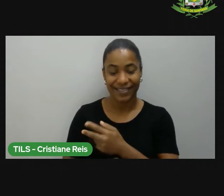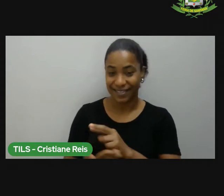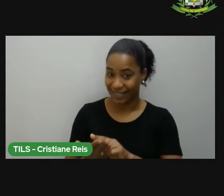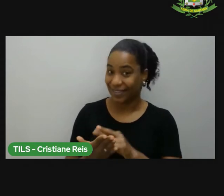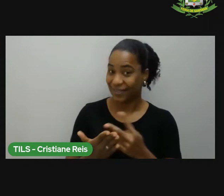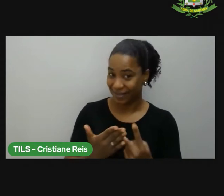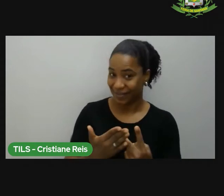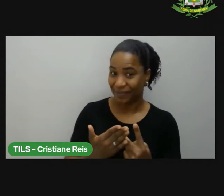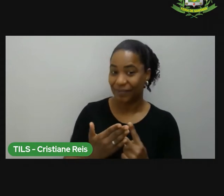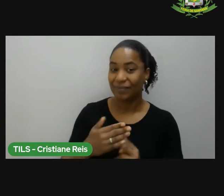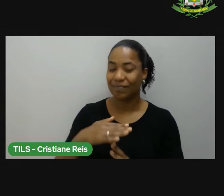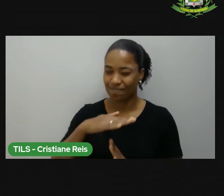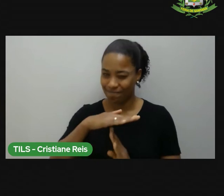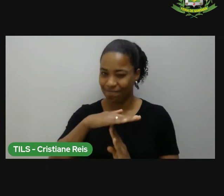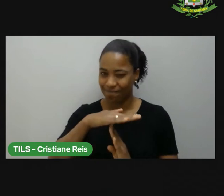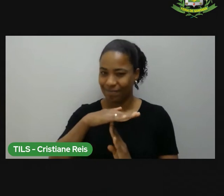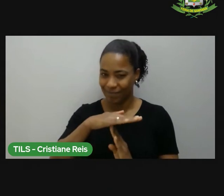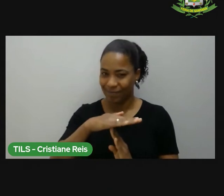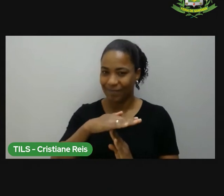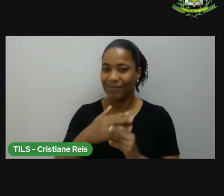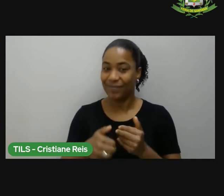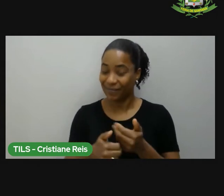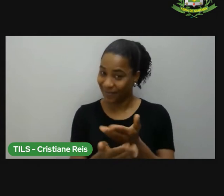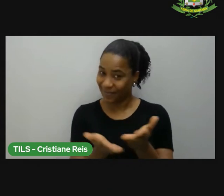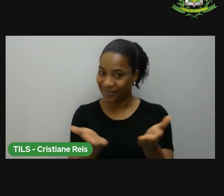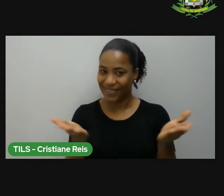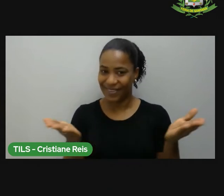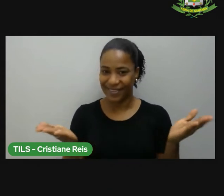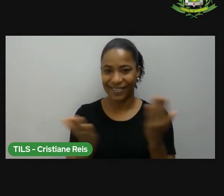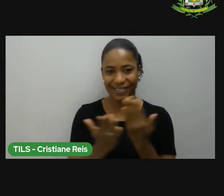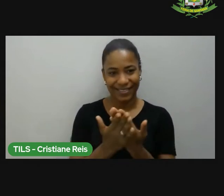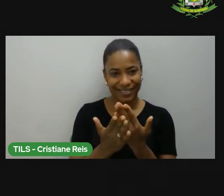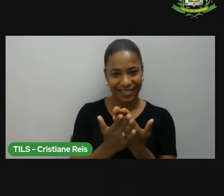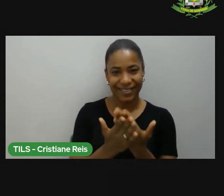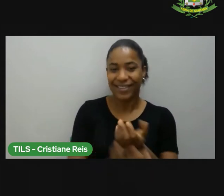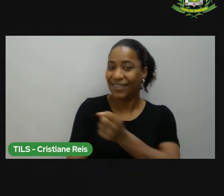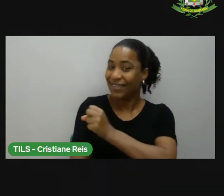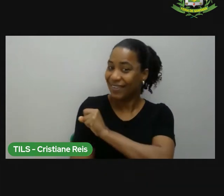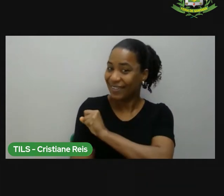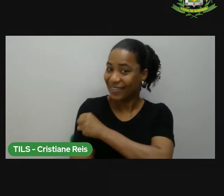por favor. Caros estudantes do oitavo ano,